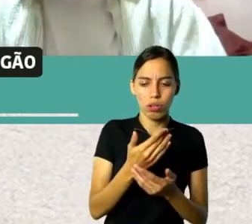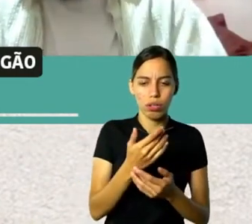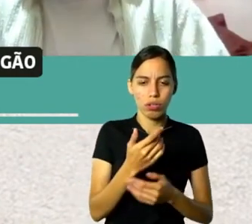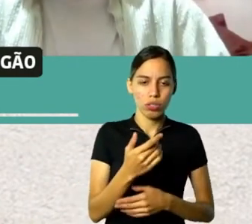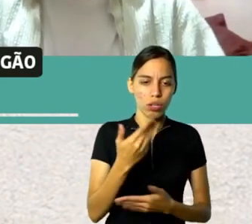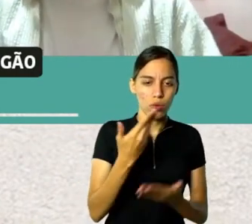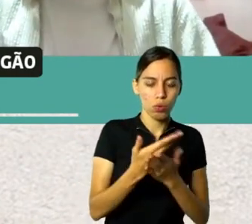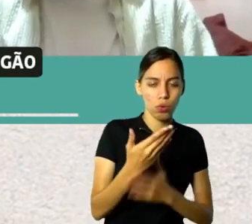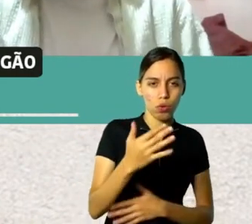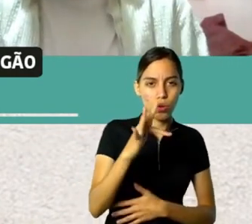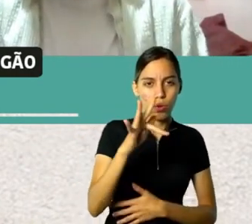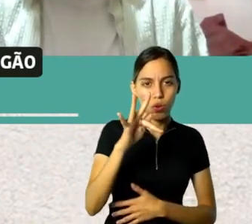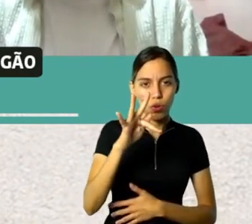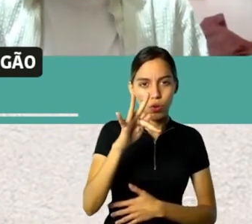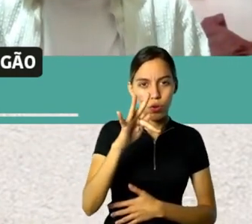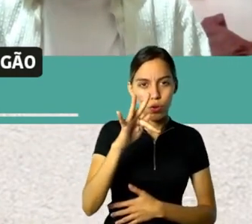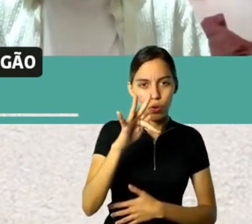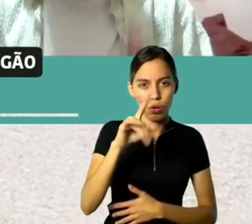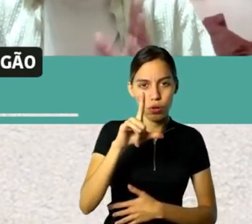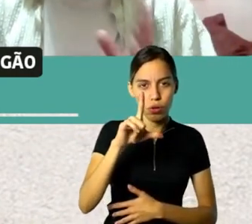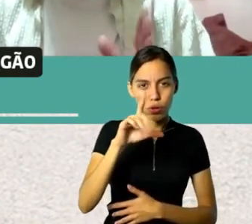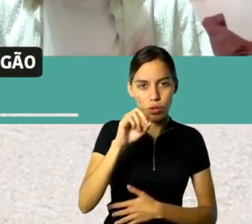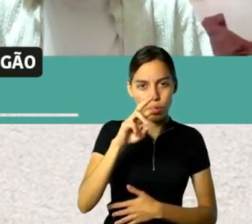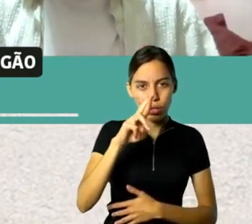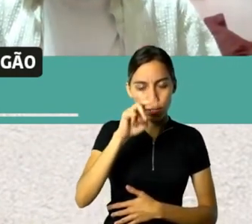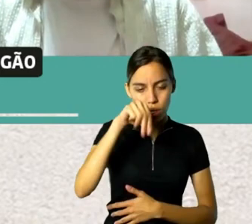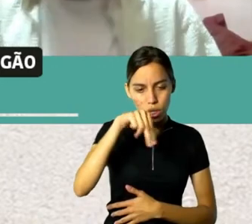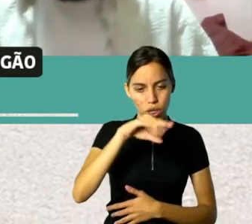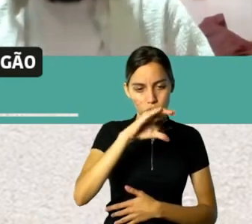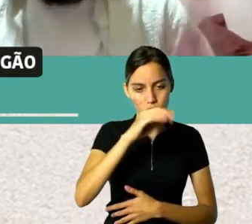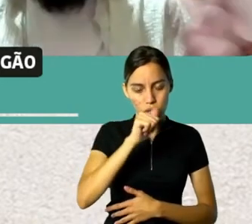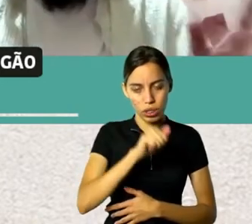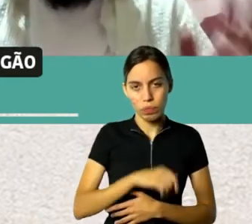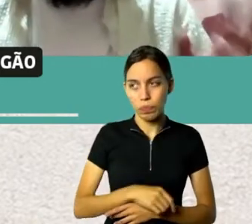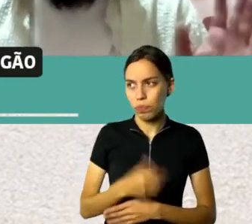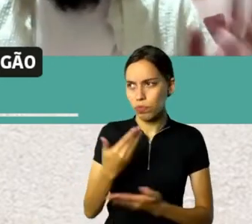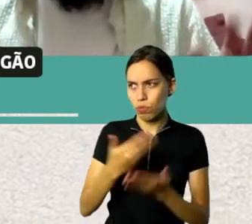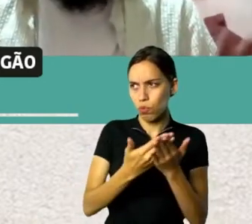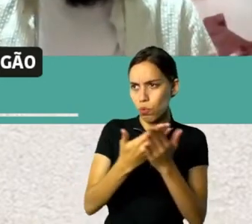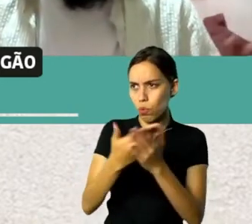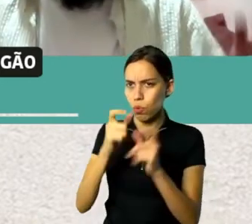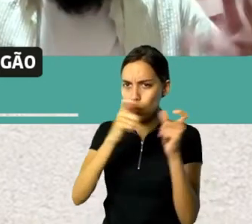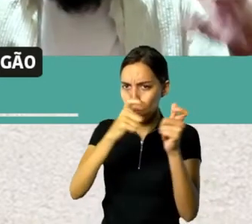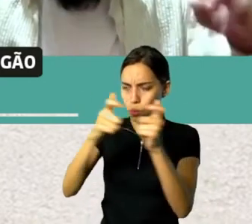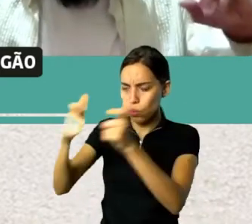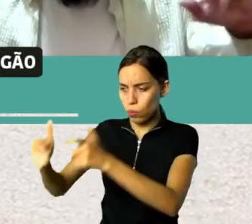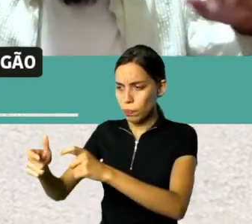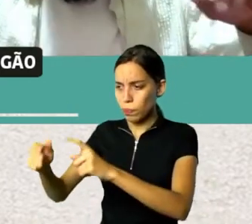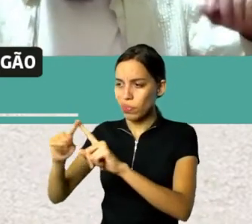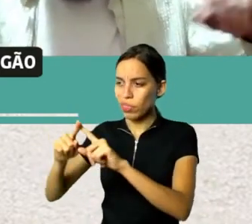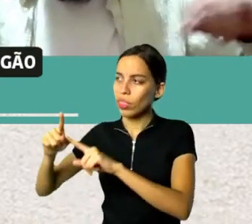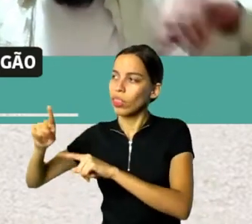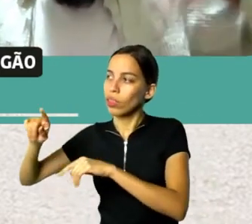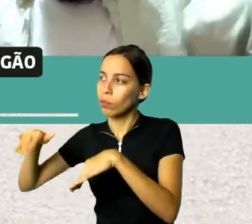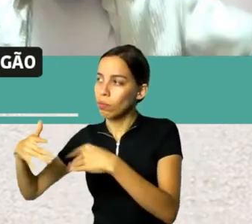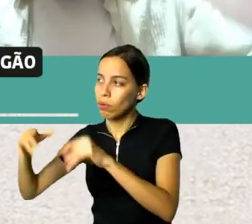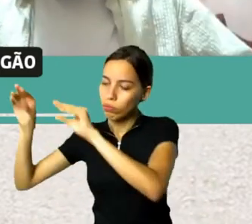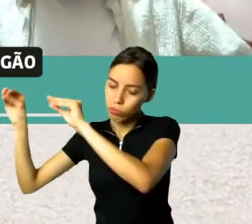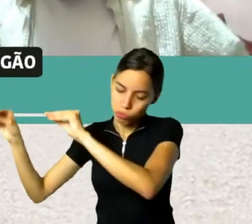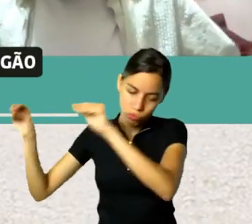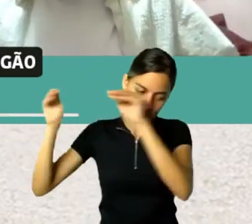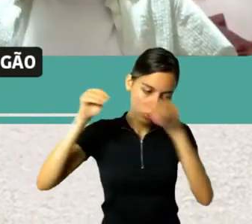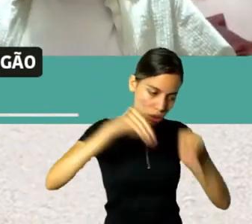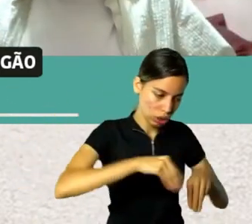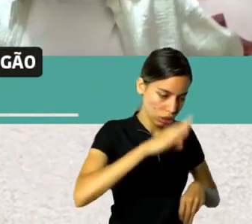também, ele estudava, era uma pessoa centrada em ser alguma coisa, mas parece que só quando ele chegou no Brasil, que ele, né, depois,